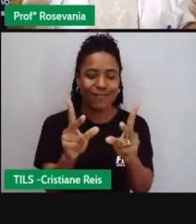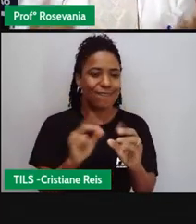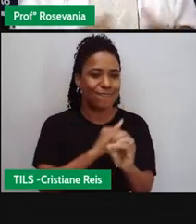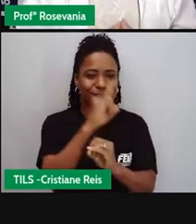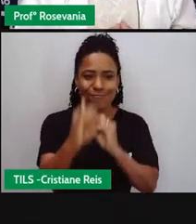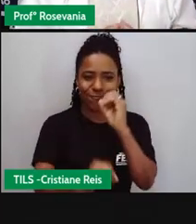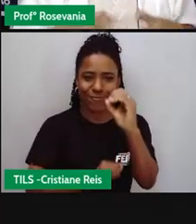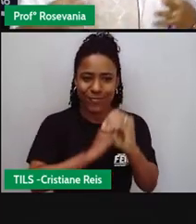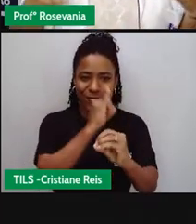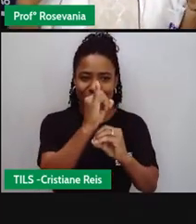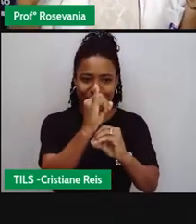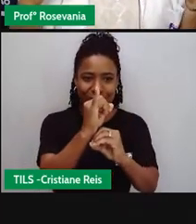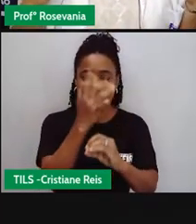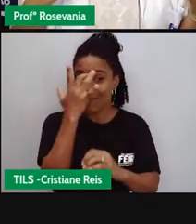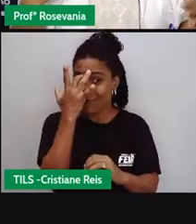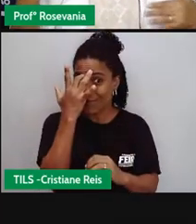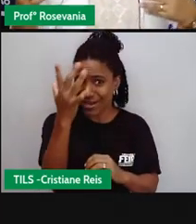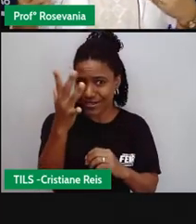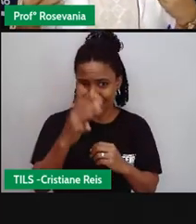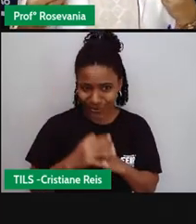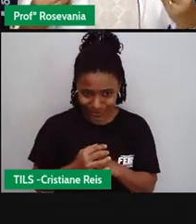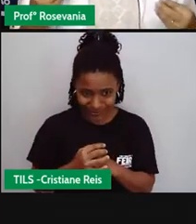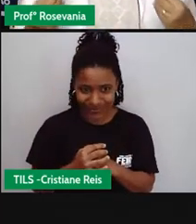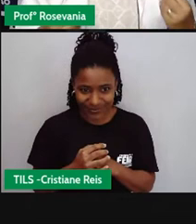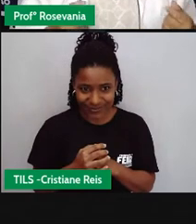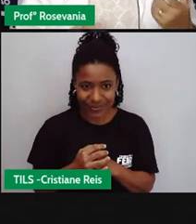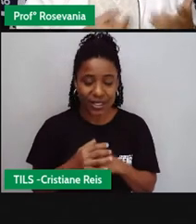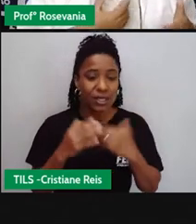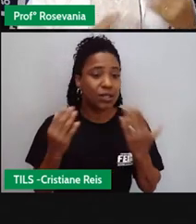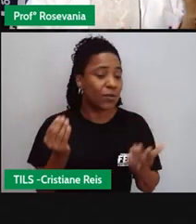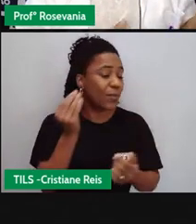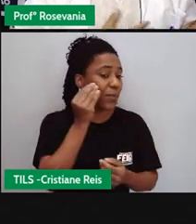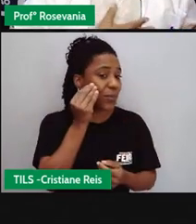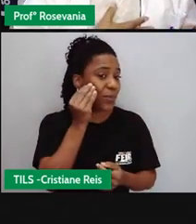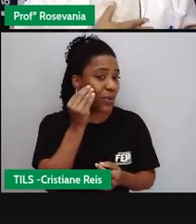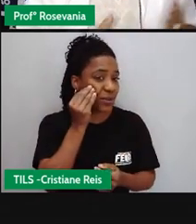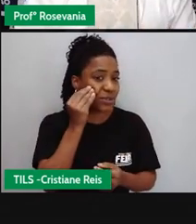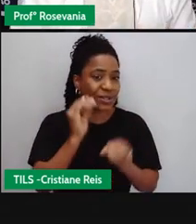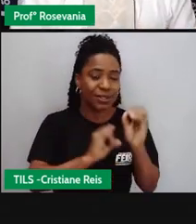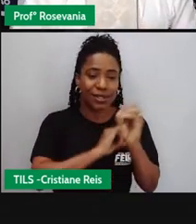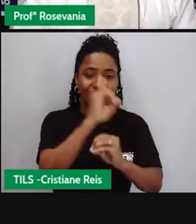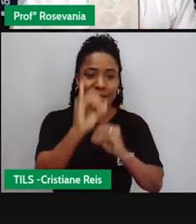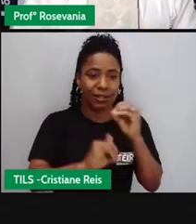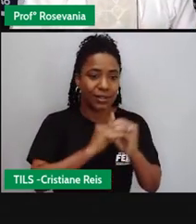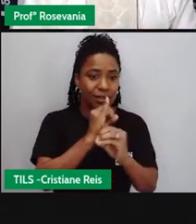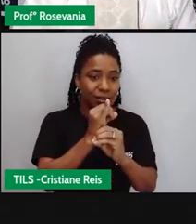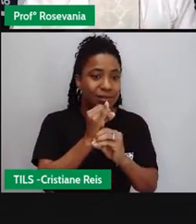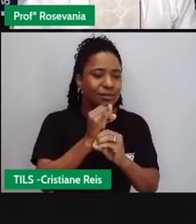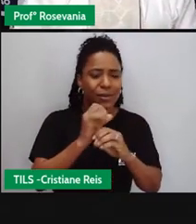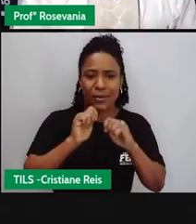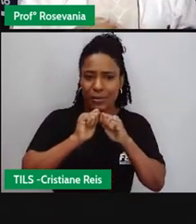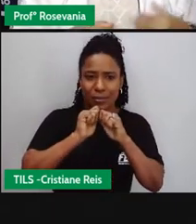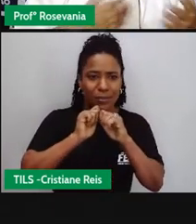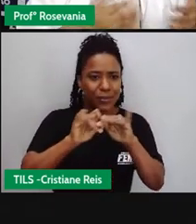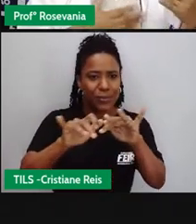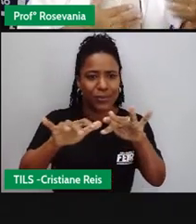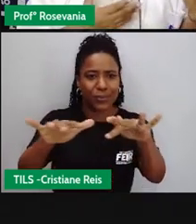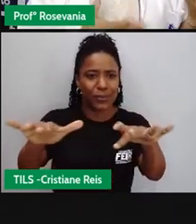essa internet é tão diferente do que a gente tinha no início do